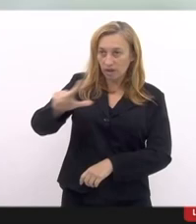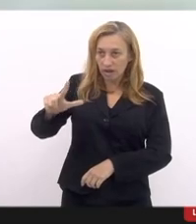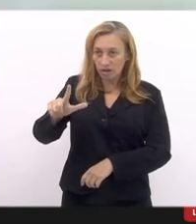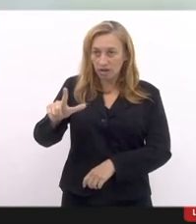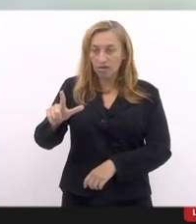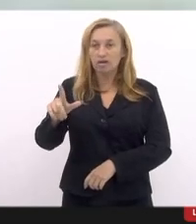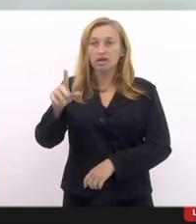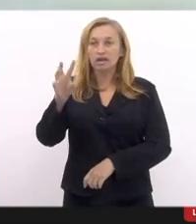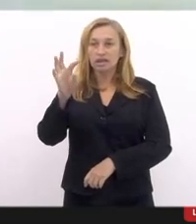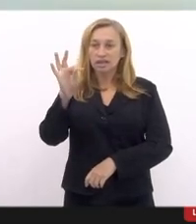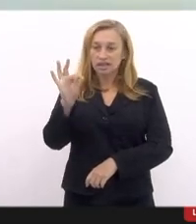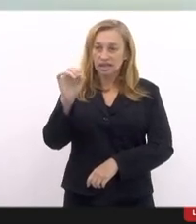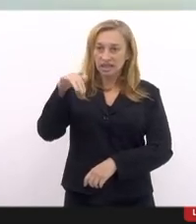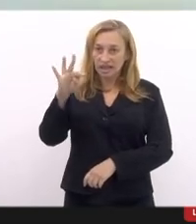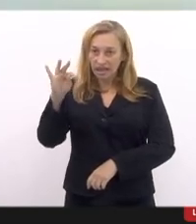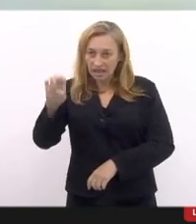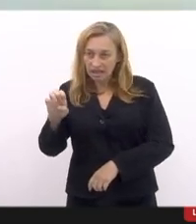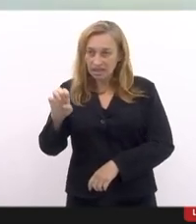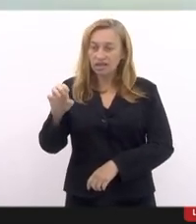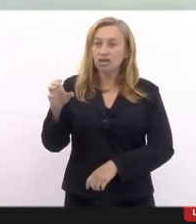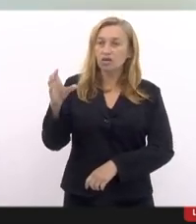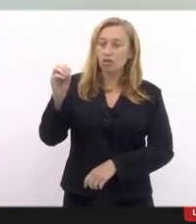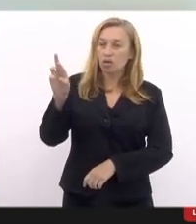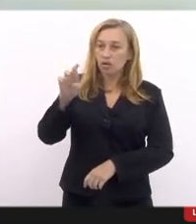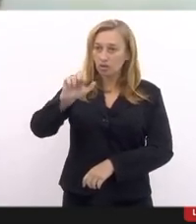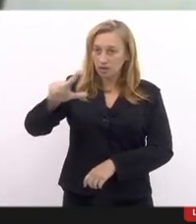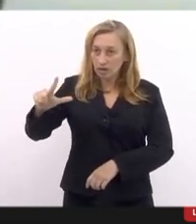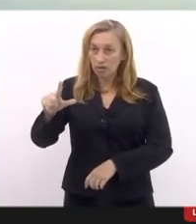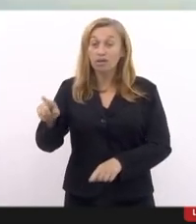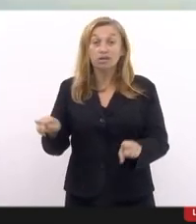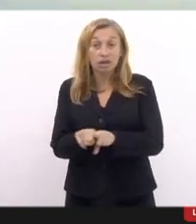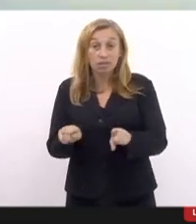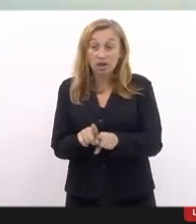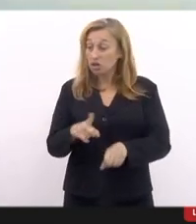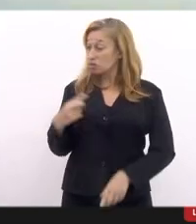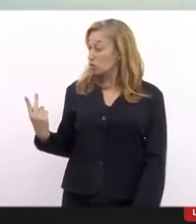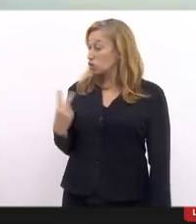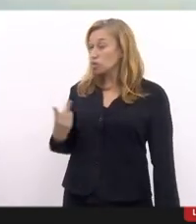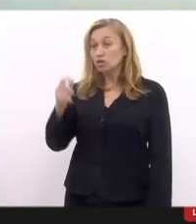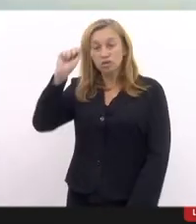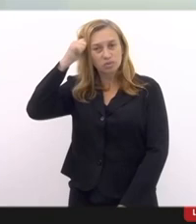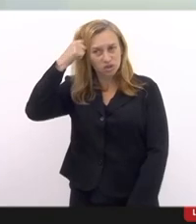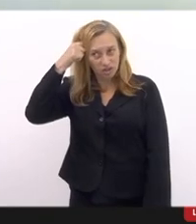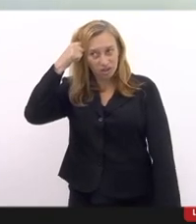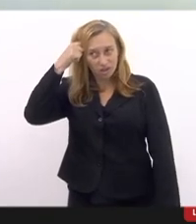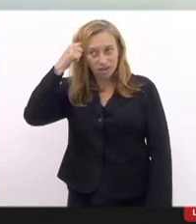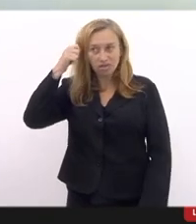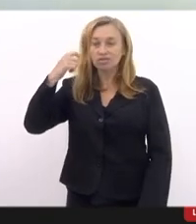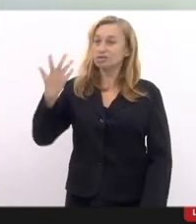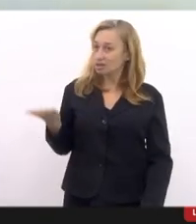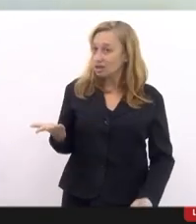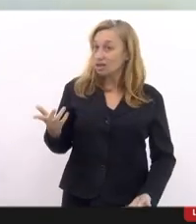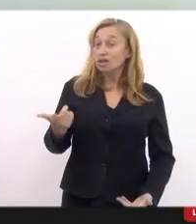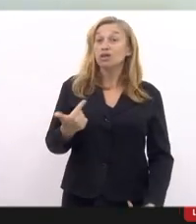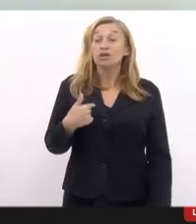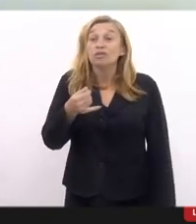tenente José Ramos, que é o nosso sessão parlamentar também, somos negros, então, acho que somos exemplos